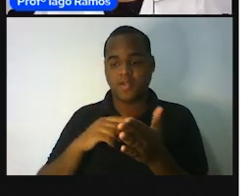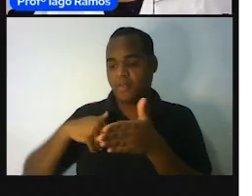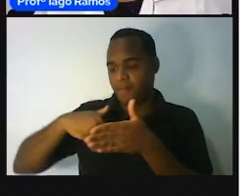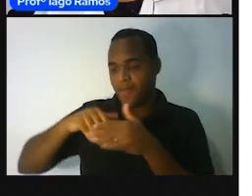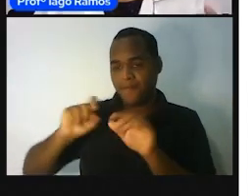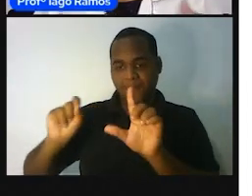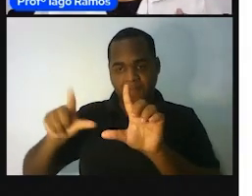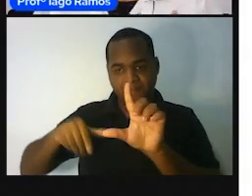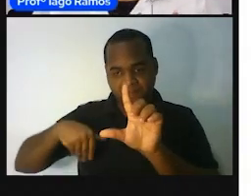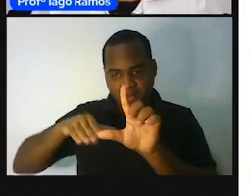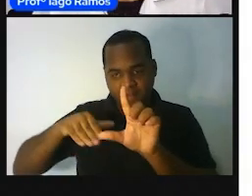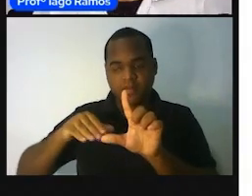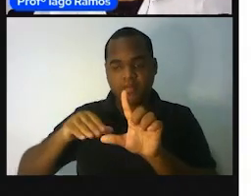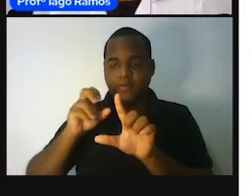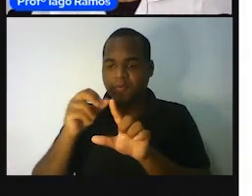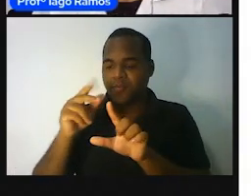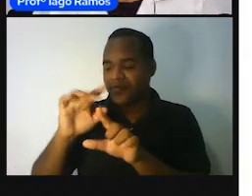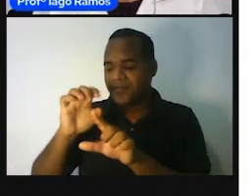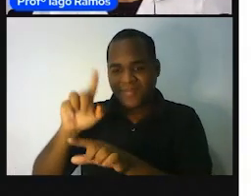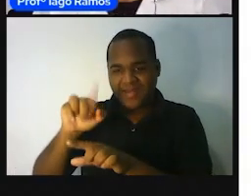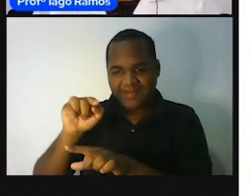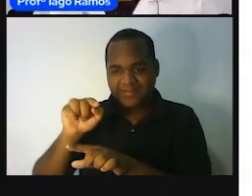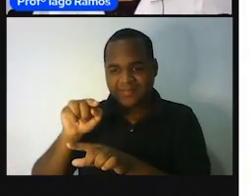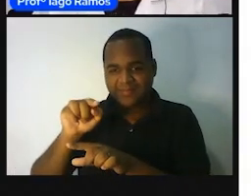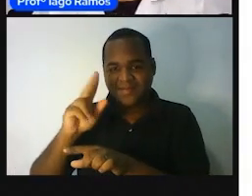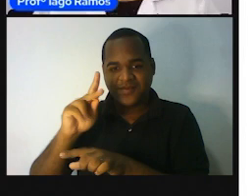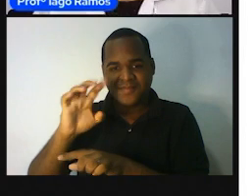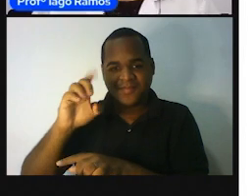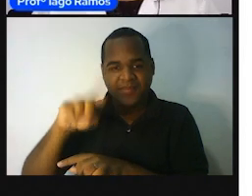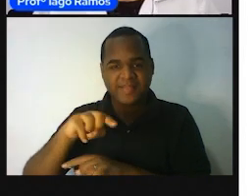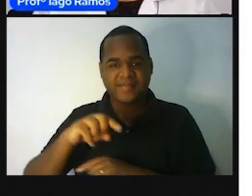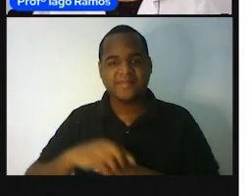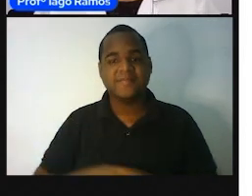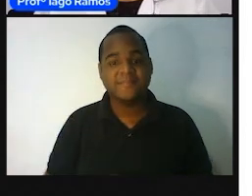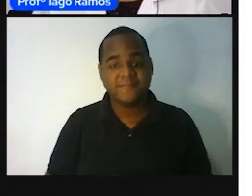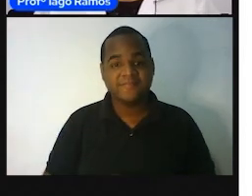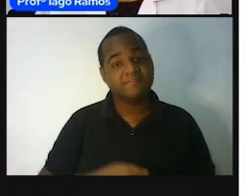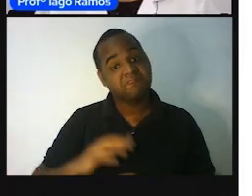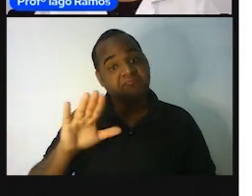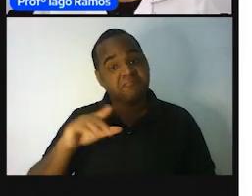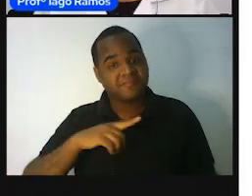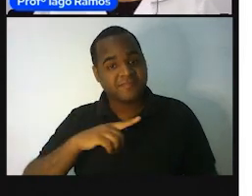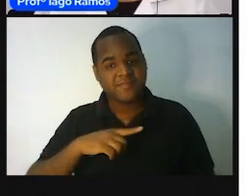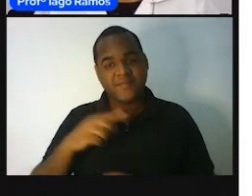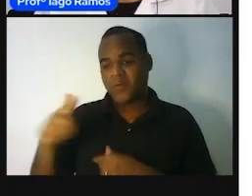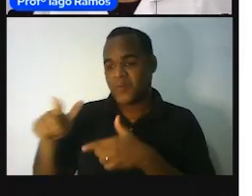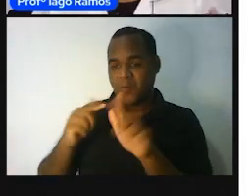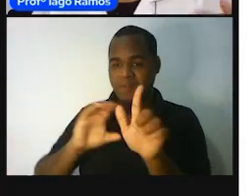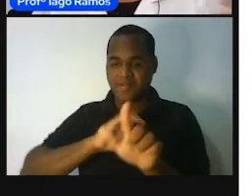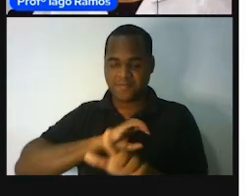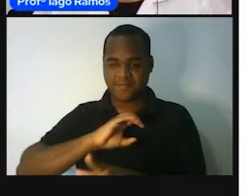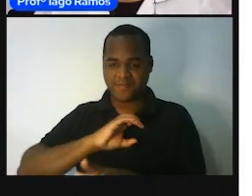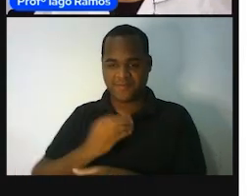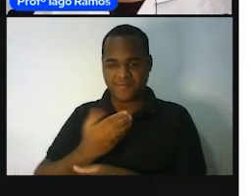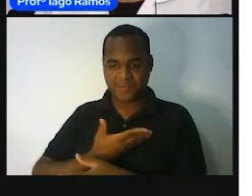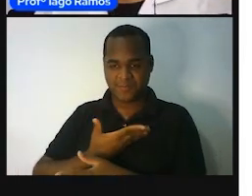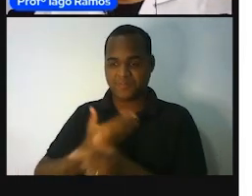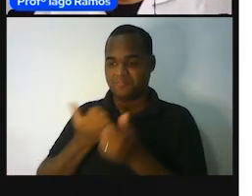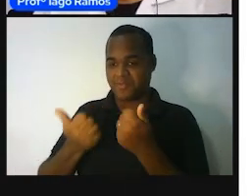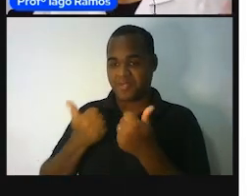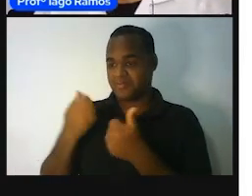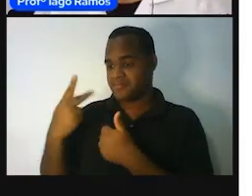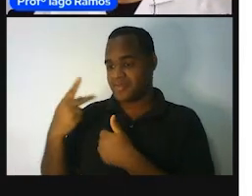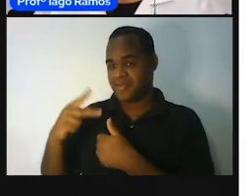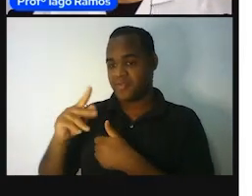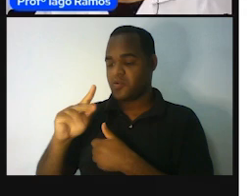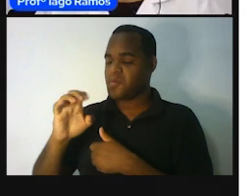com o meu pé. Se outro homem que eu estava na minha pedrinha me medisse com o pedreiro